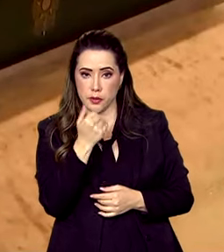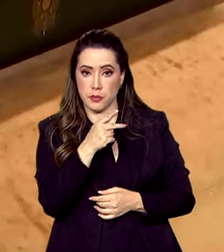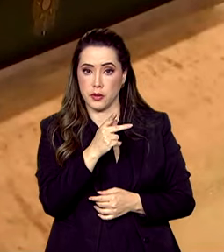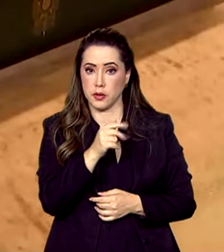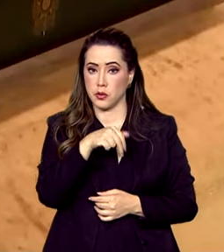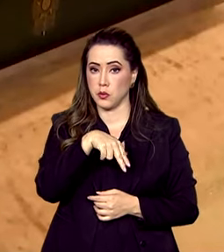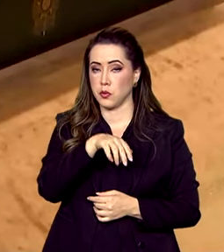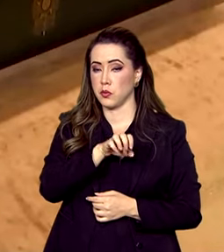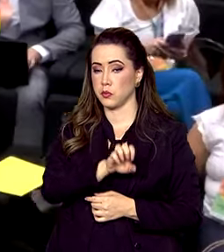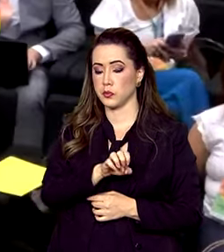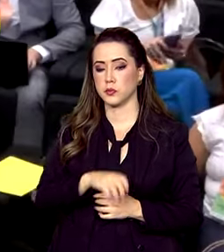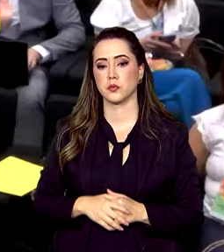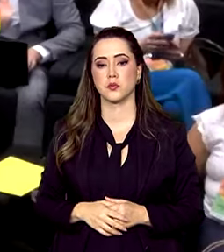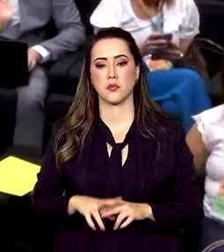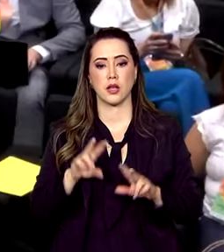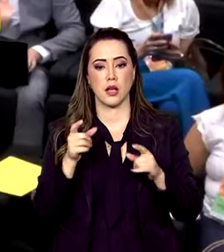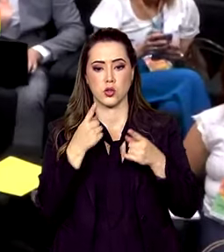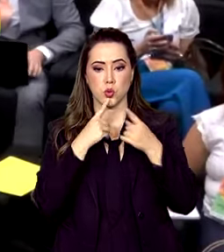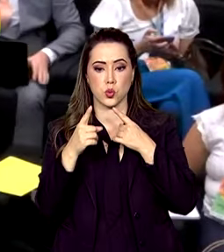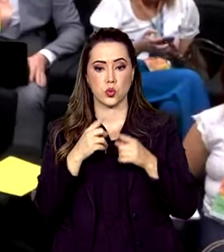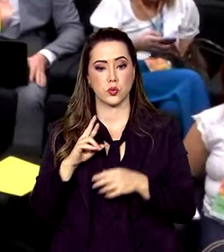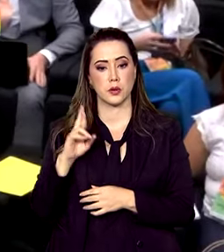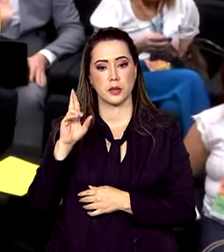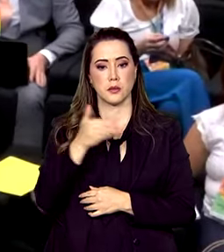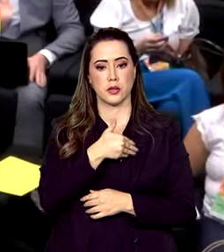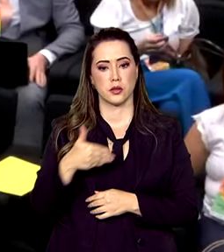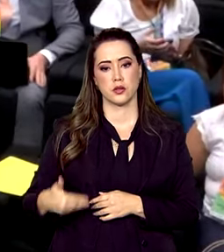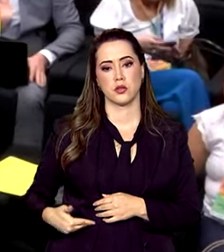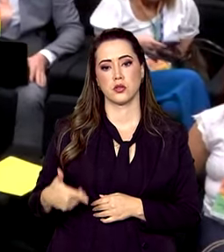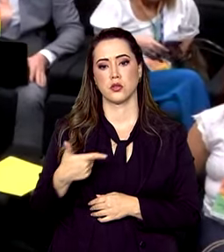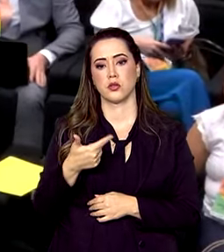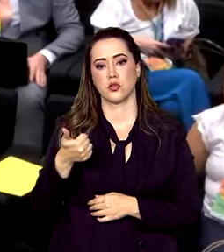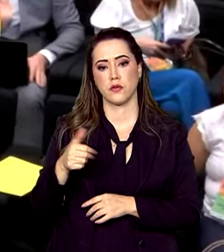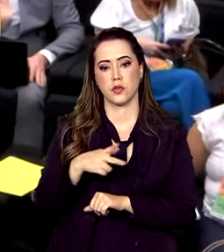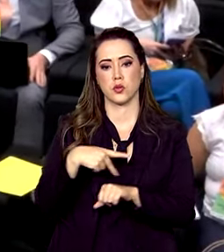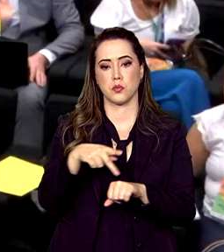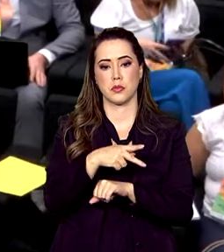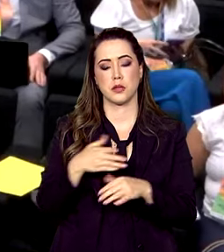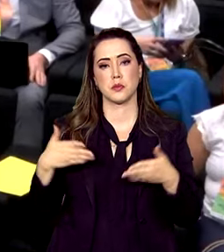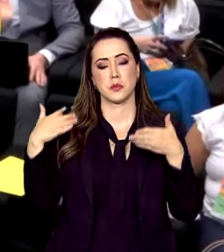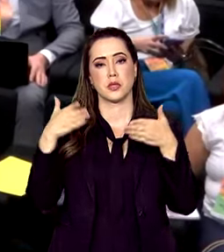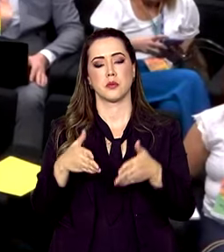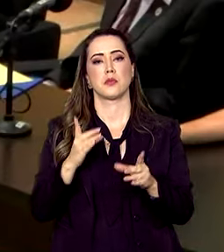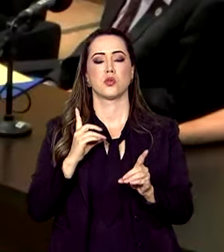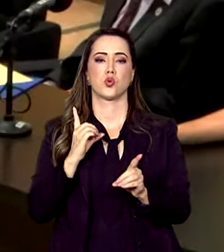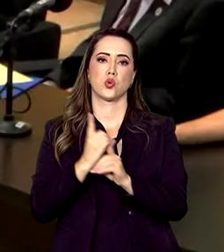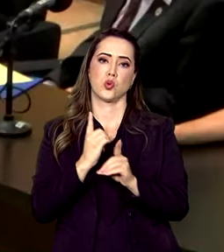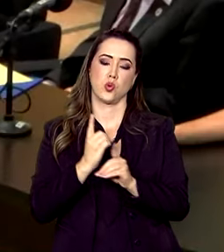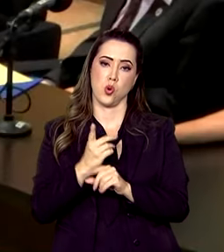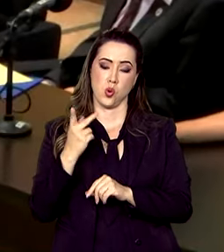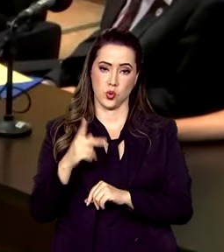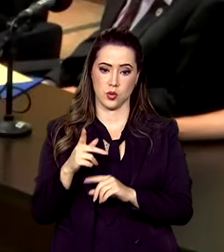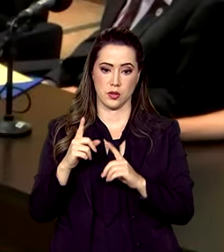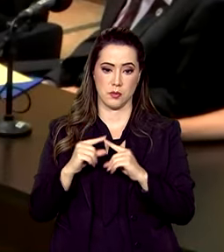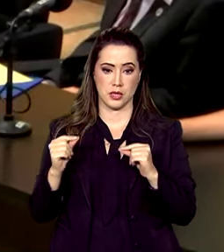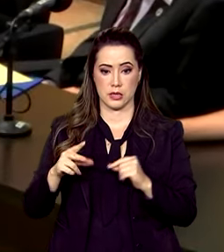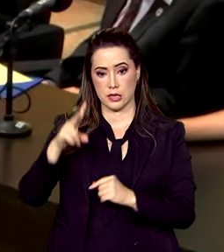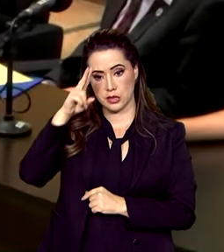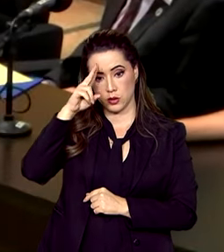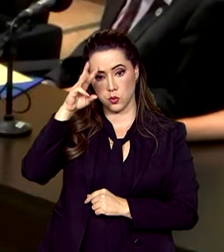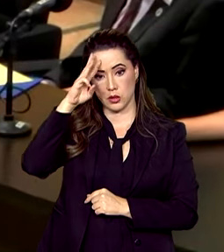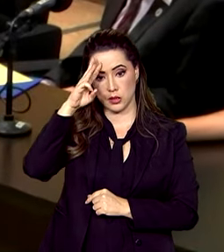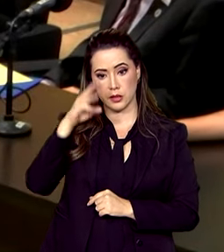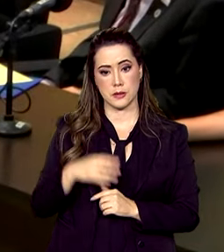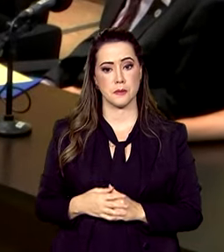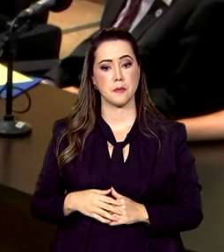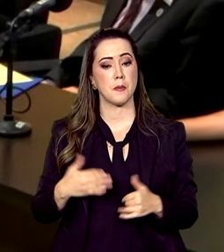cooperação internacional, representantes de governos de 21 países participam de um encontro em Brasília nesta segunda e terça